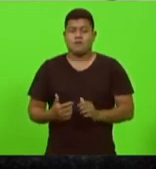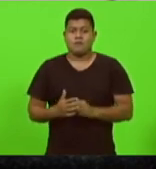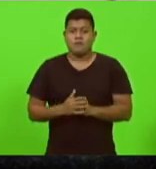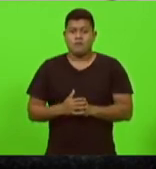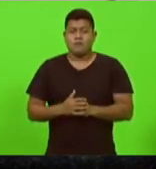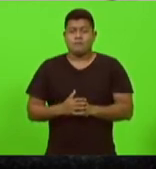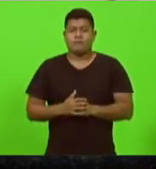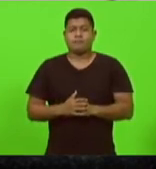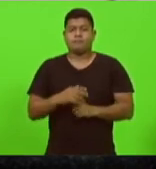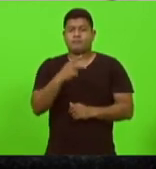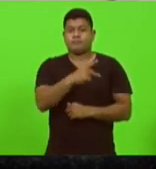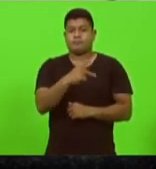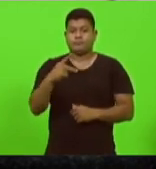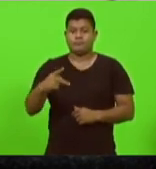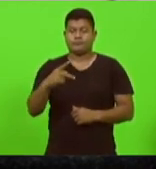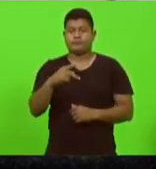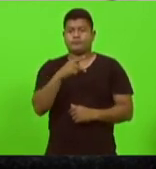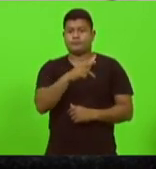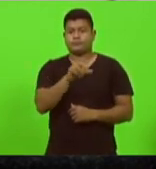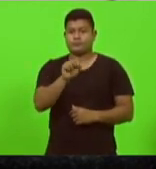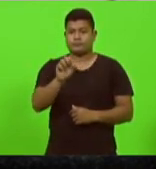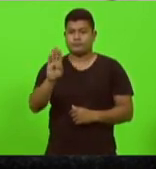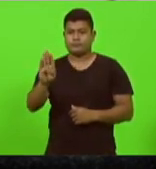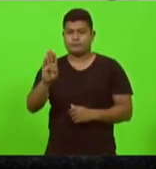bloco PP e PSB